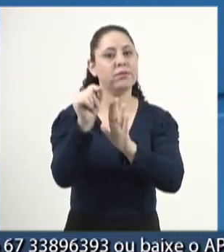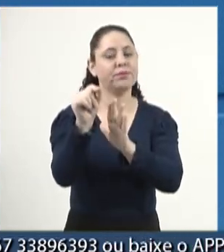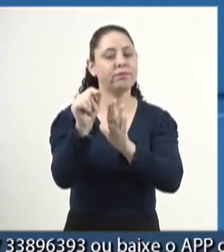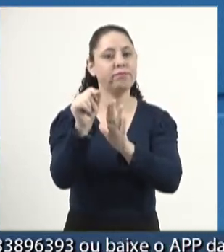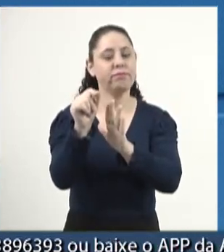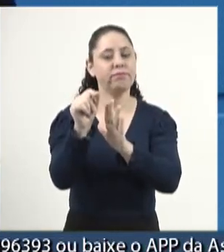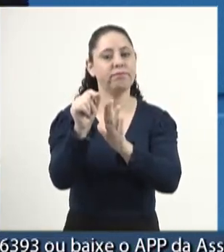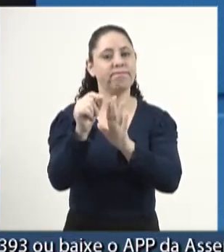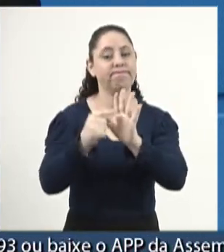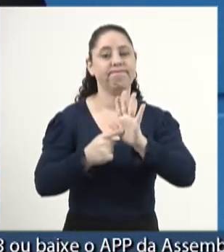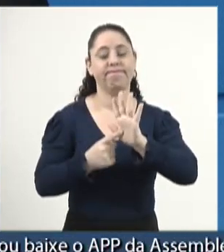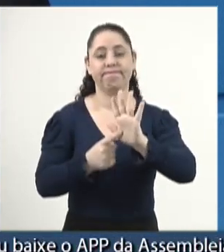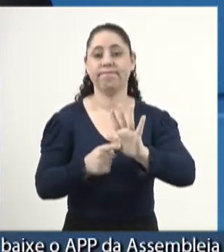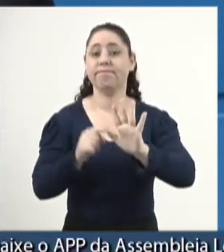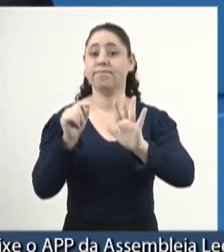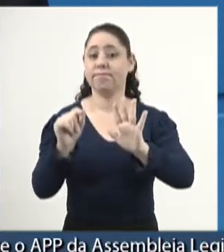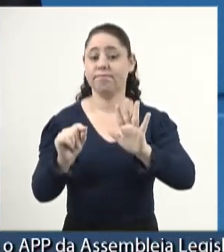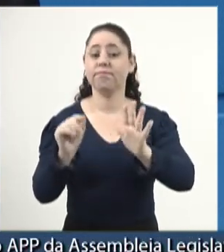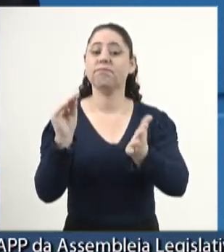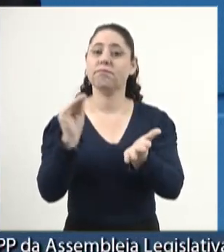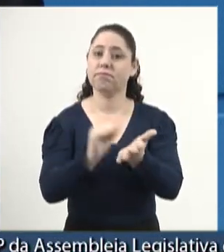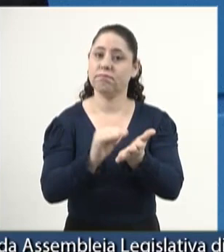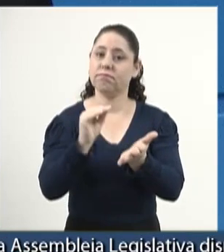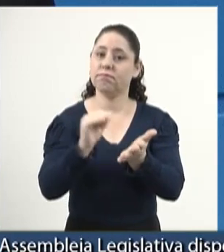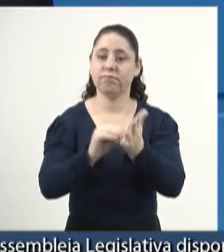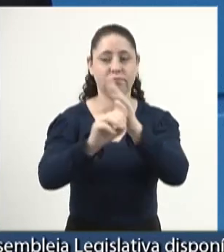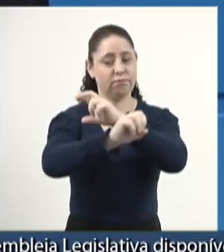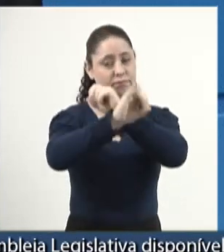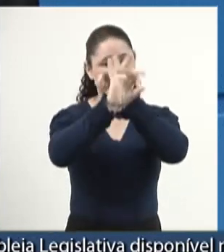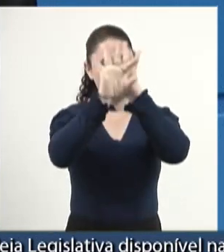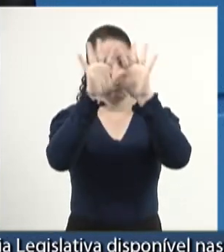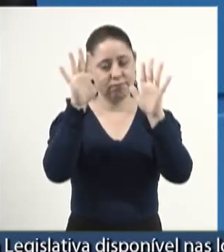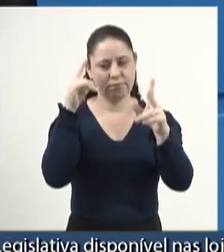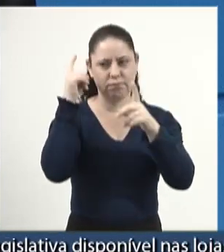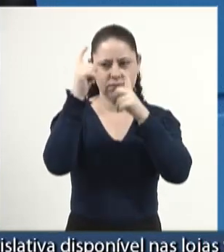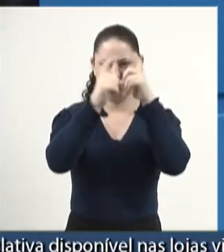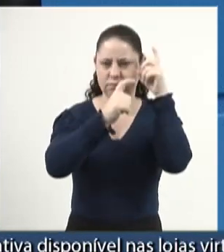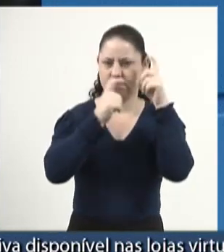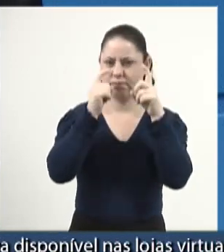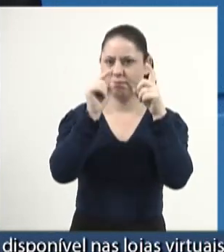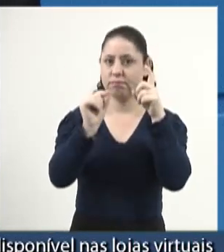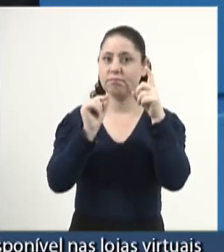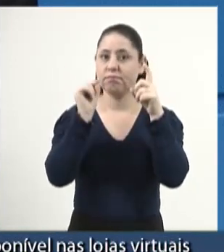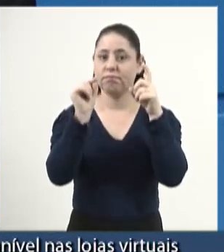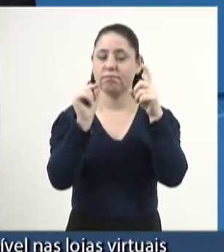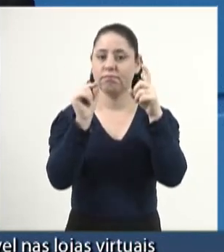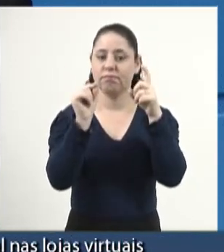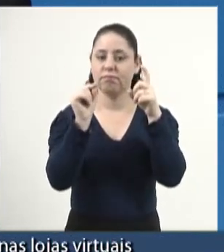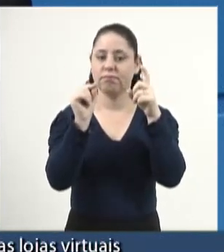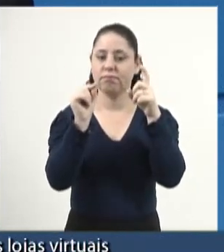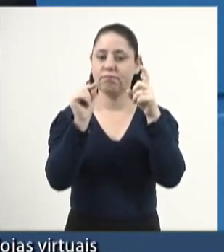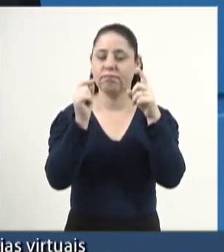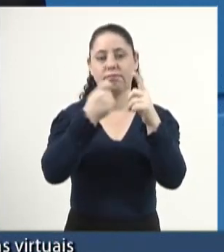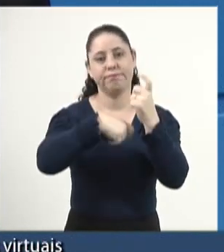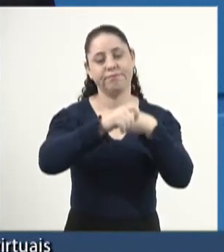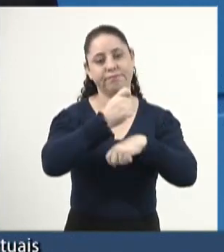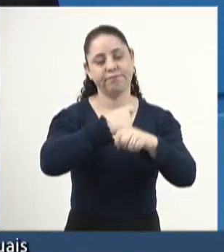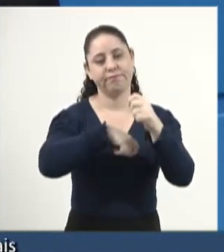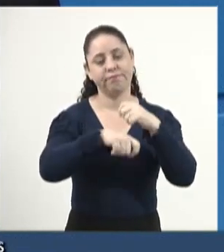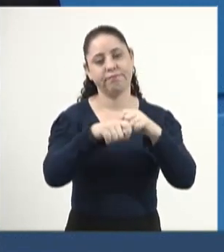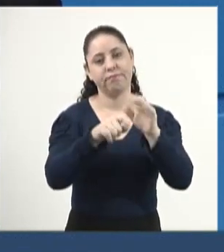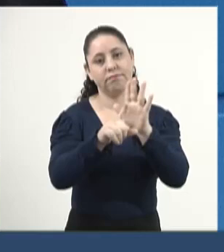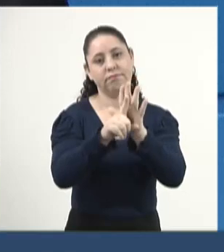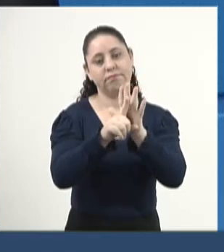clara demonstração de falta de transparência e de preocupação com a propriedade administrativa.